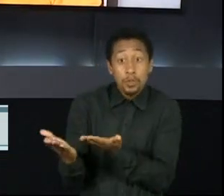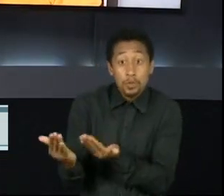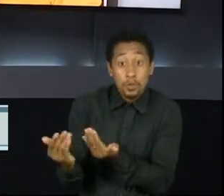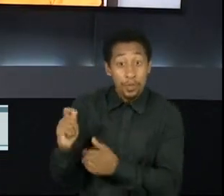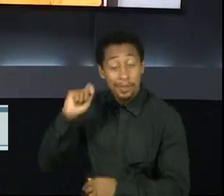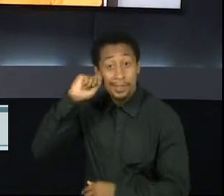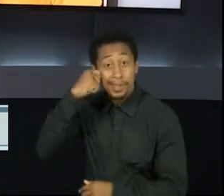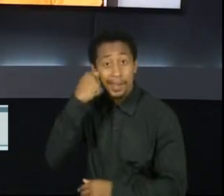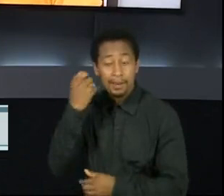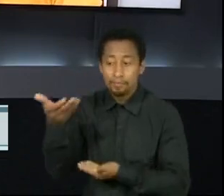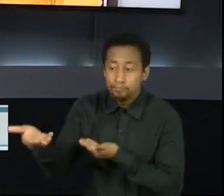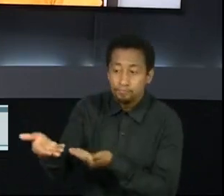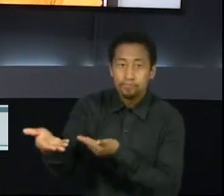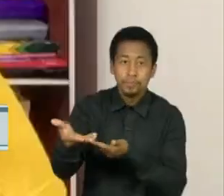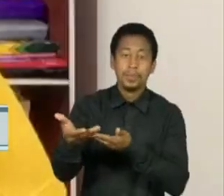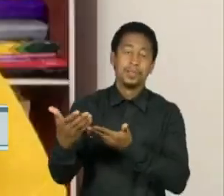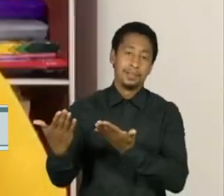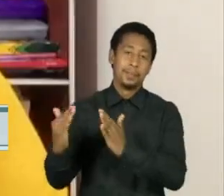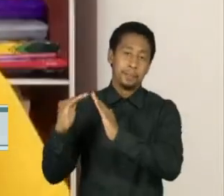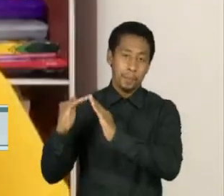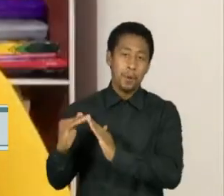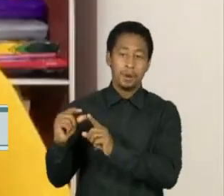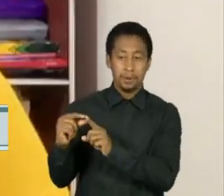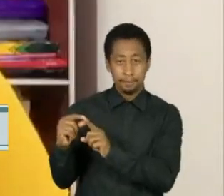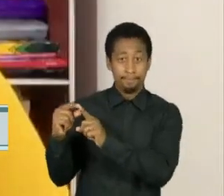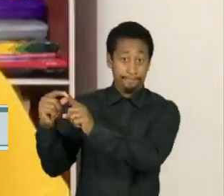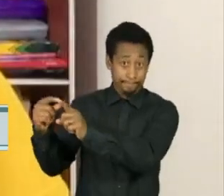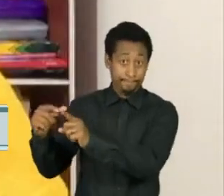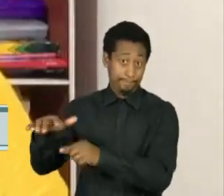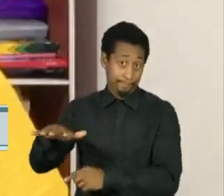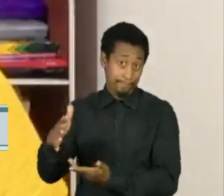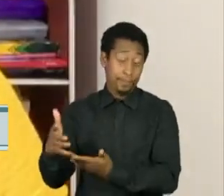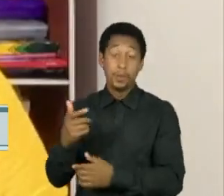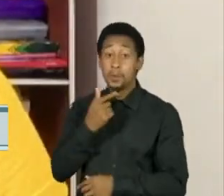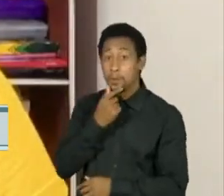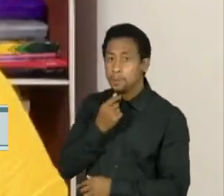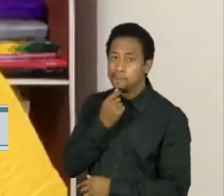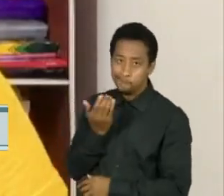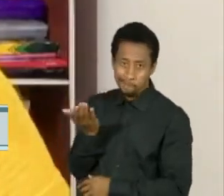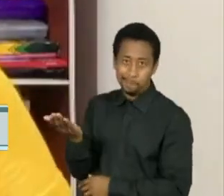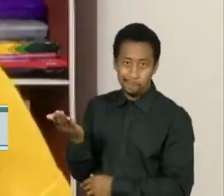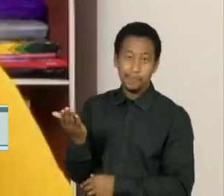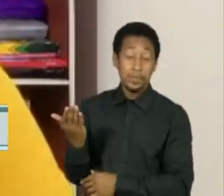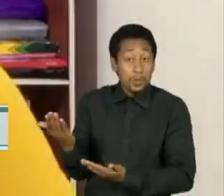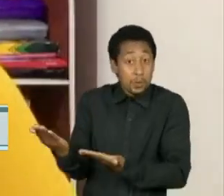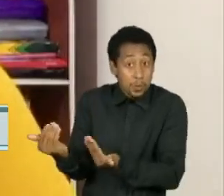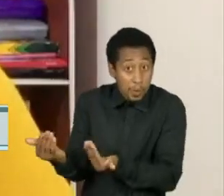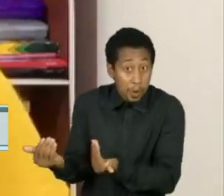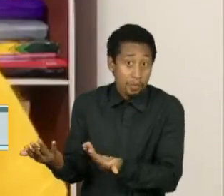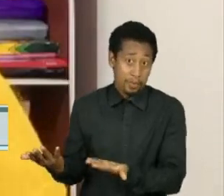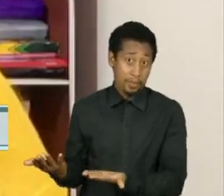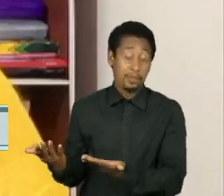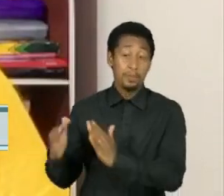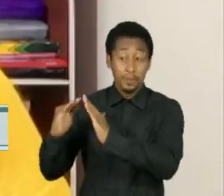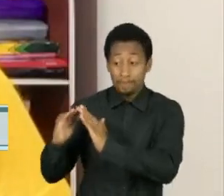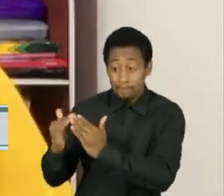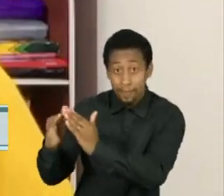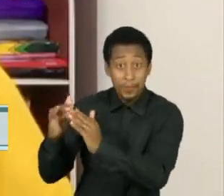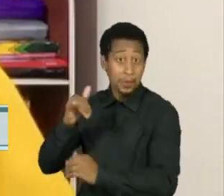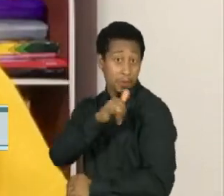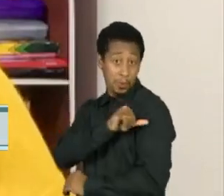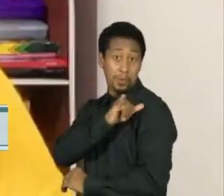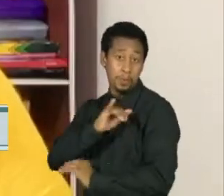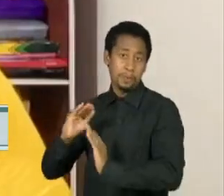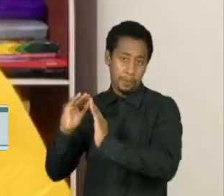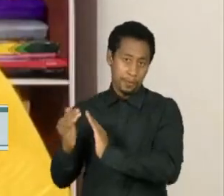das periferias. Moísa era um jovem negro que vivia numa favela do Rio de Janeiro. Fala